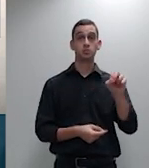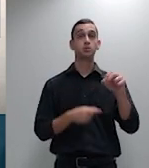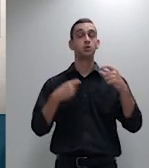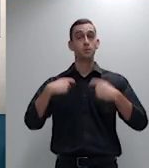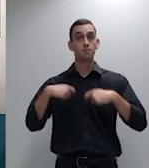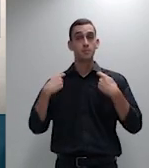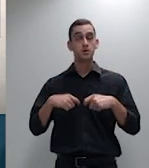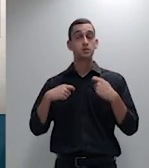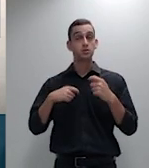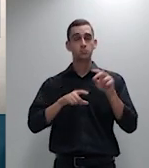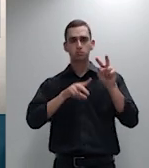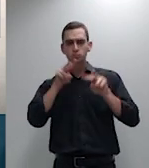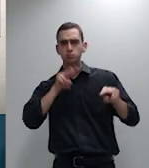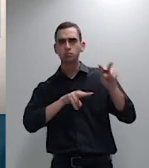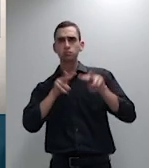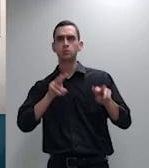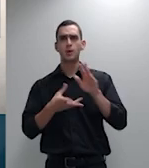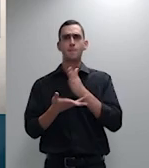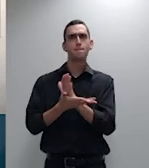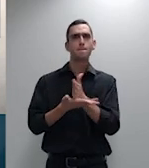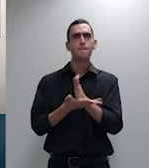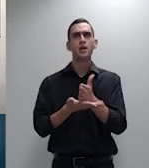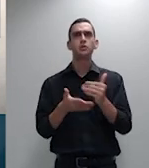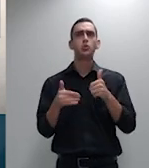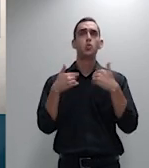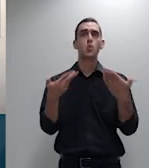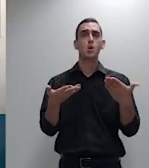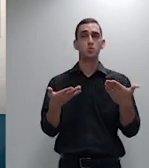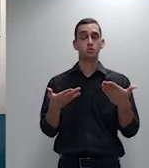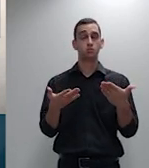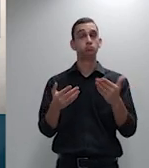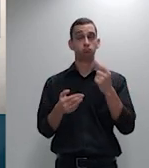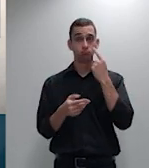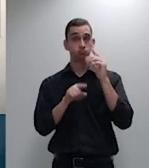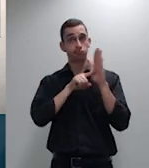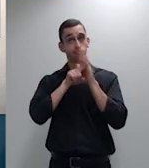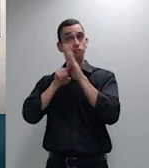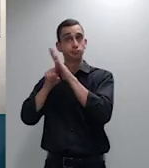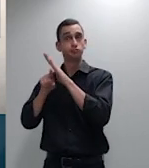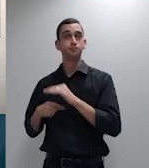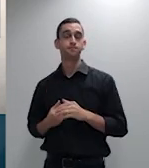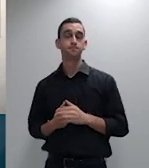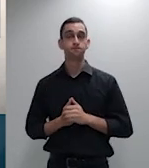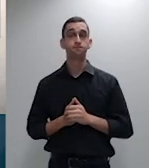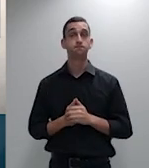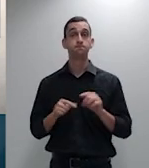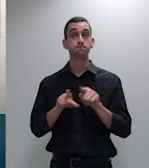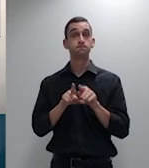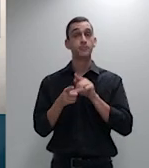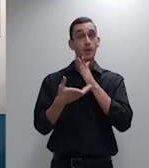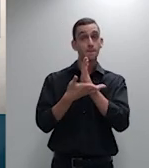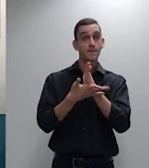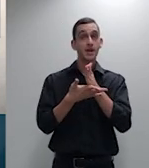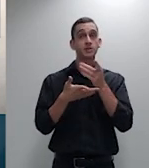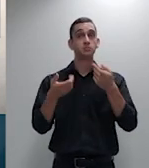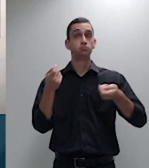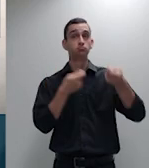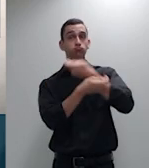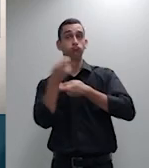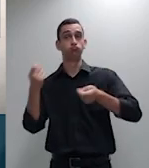a propósito da média do mercado o painel de precificação do ano 2015